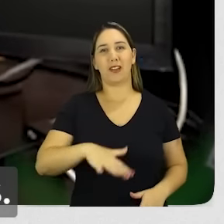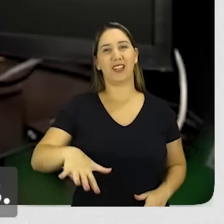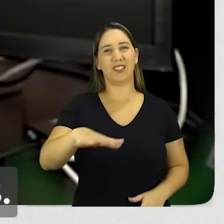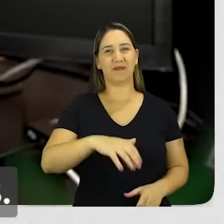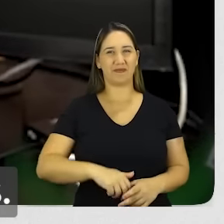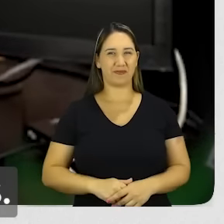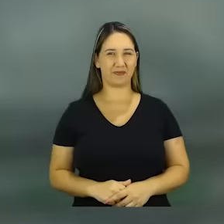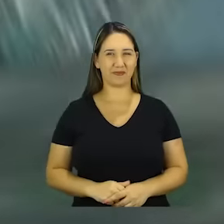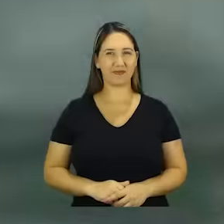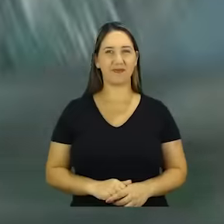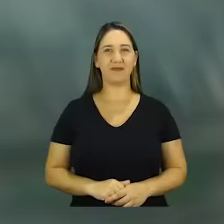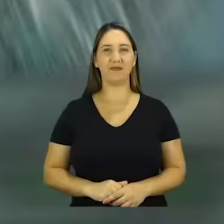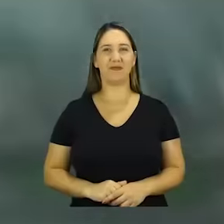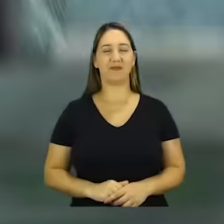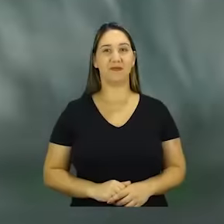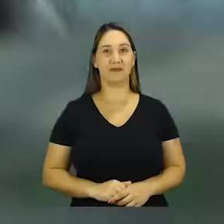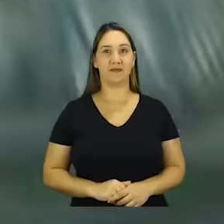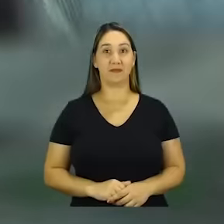trazendo as oportunidades.